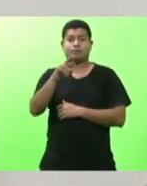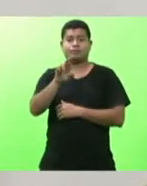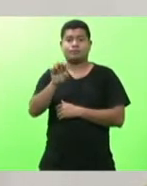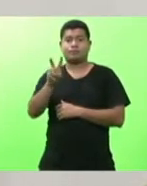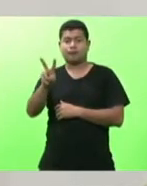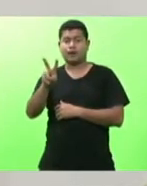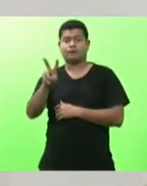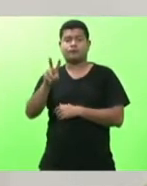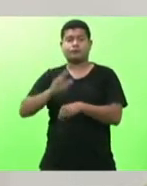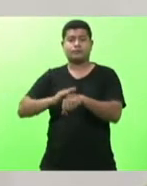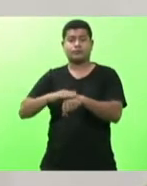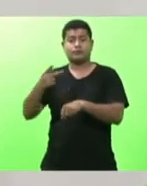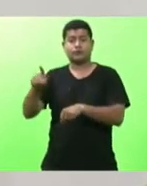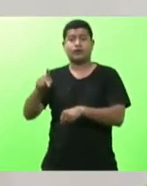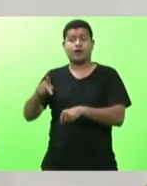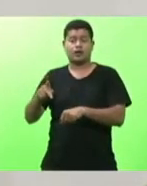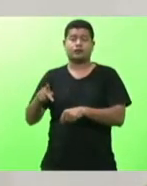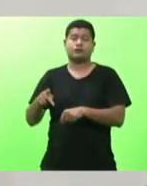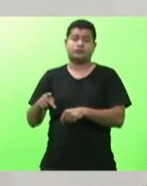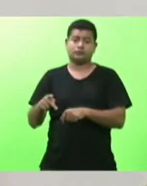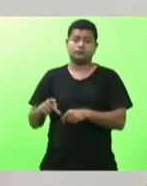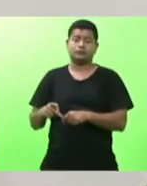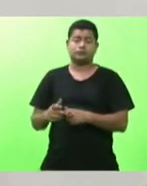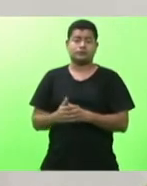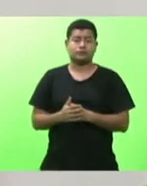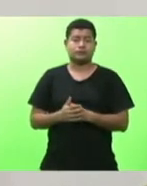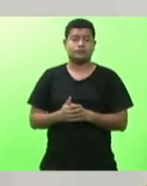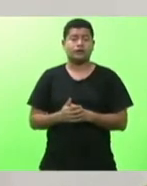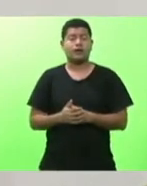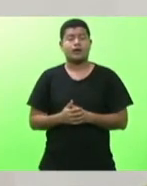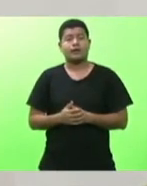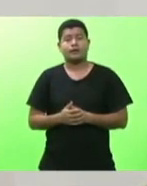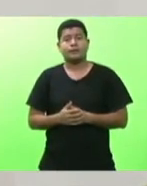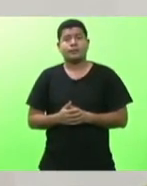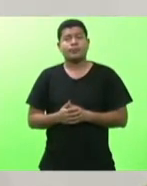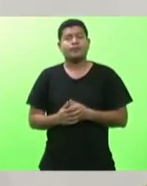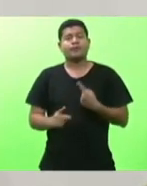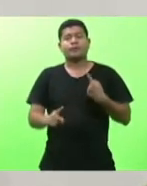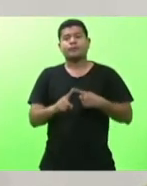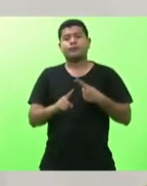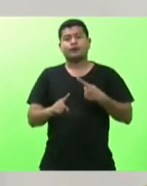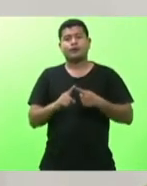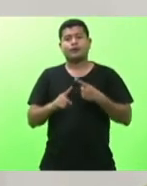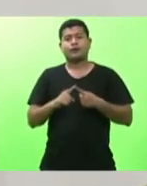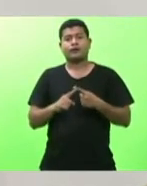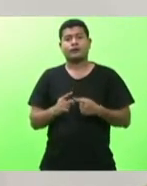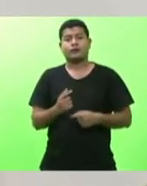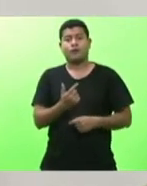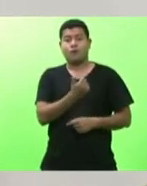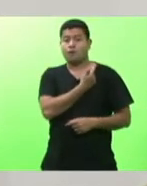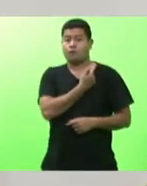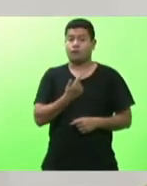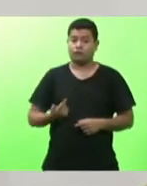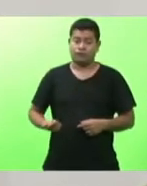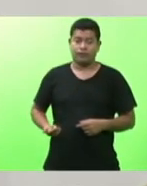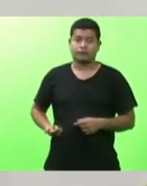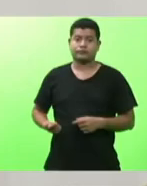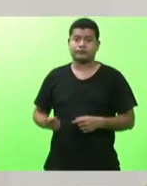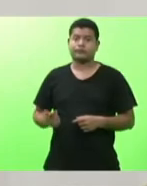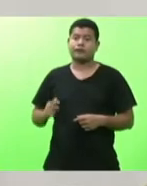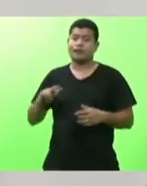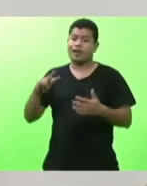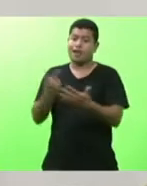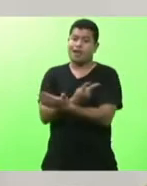estadual. primeiro porque o Estado comete uma ilicitude quando ele não honra com um